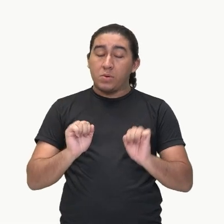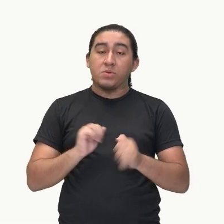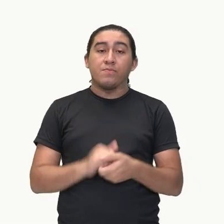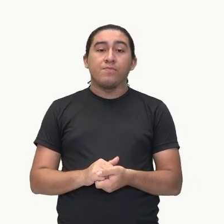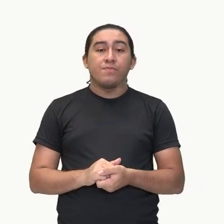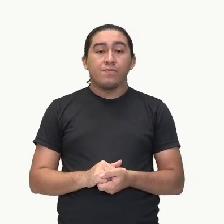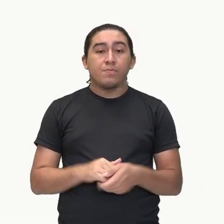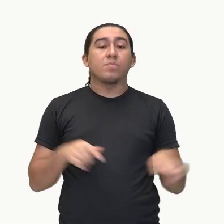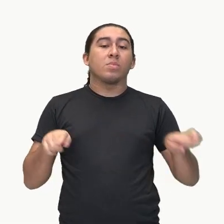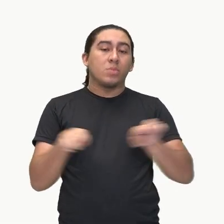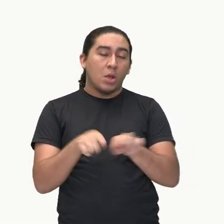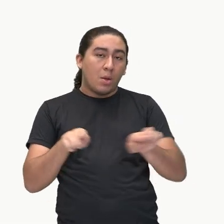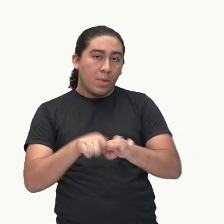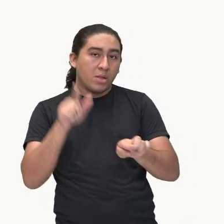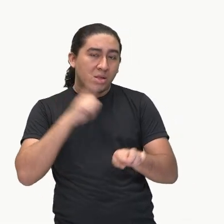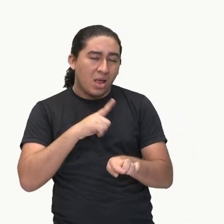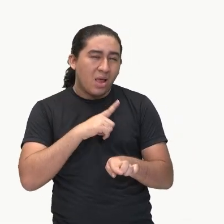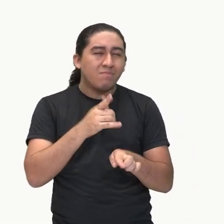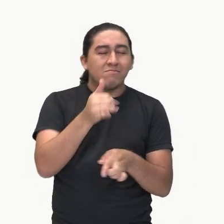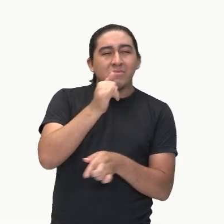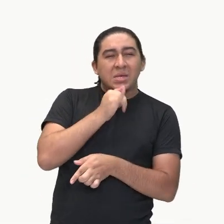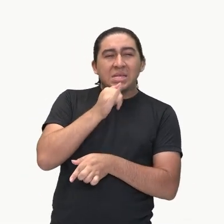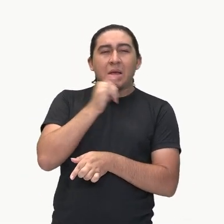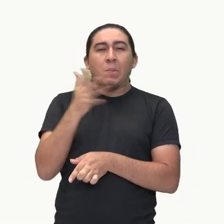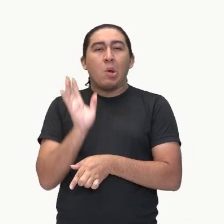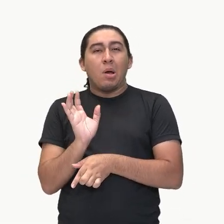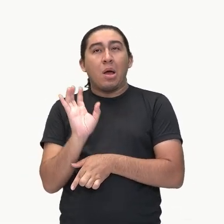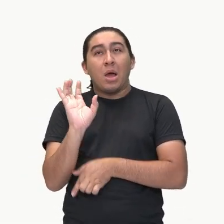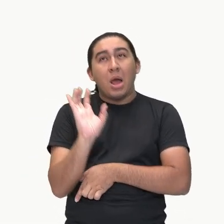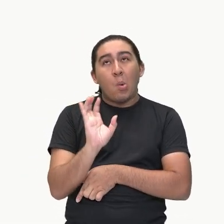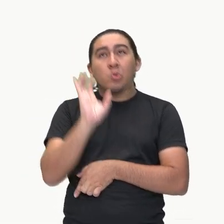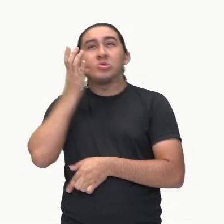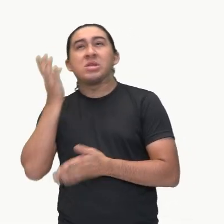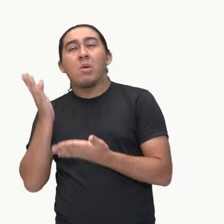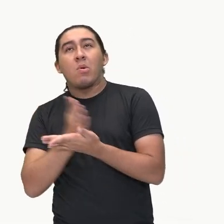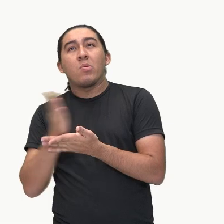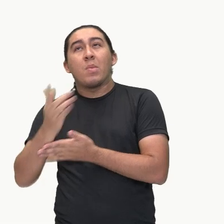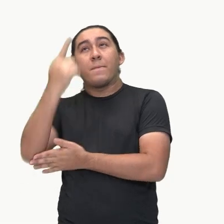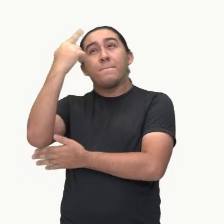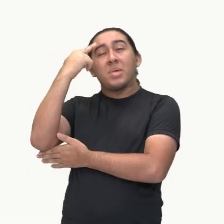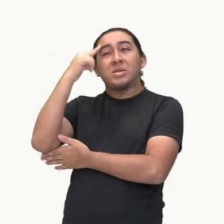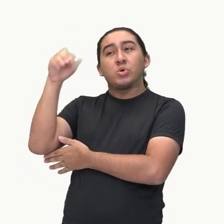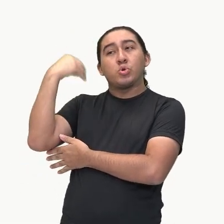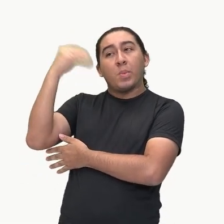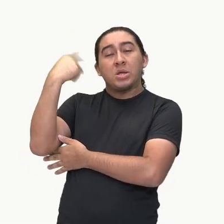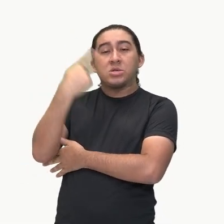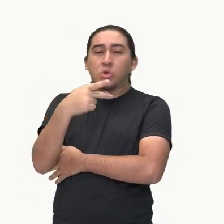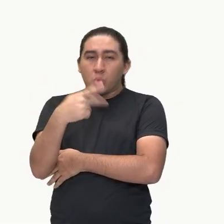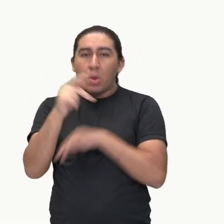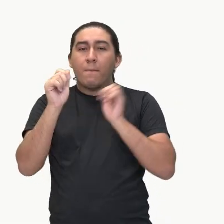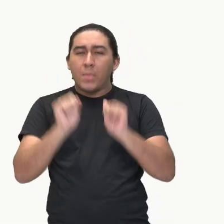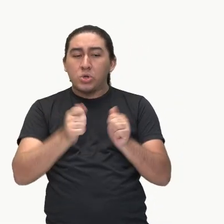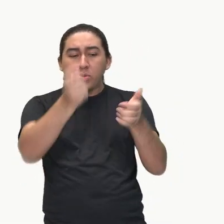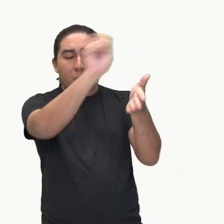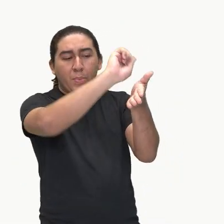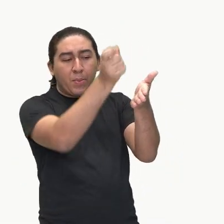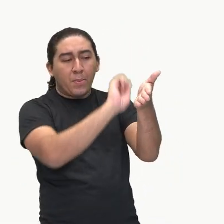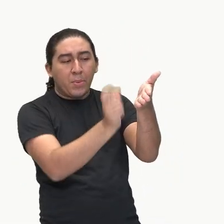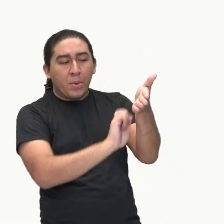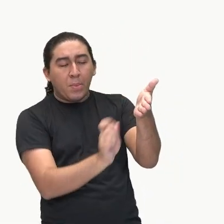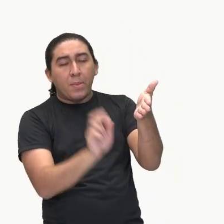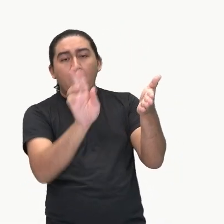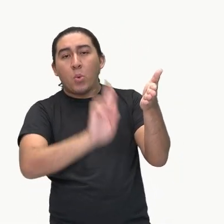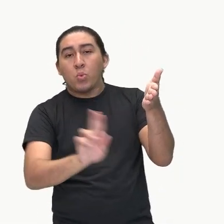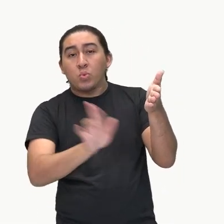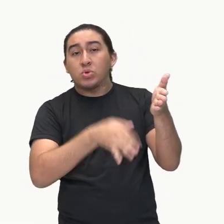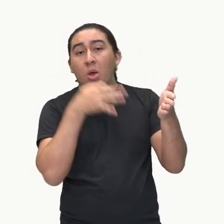pequenas narrativas ilustrativas de situações que você viveu para ilustrar e argumentar, para defender